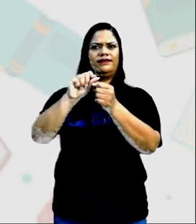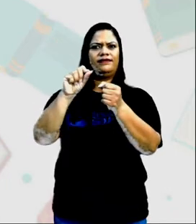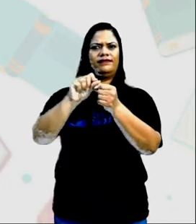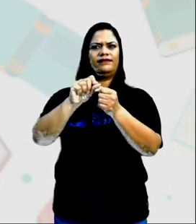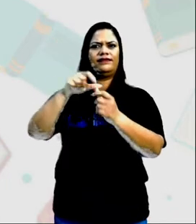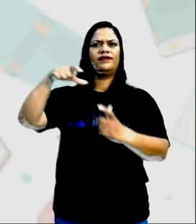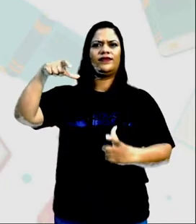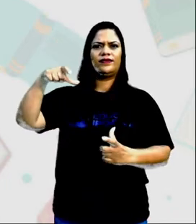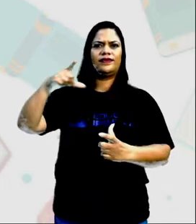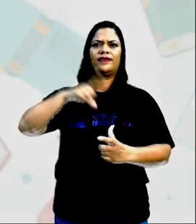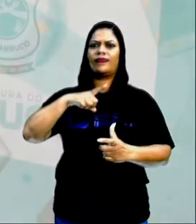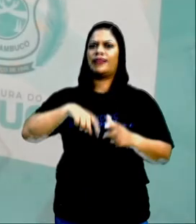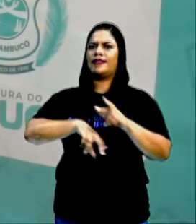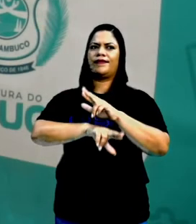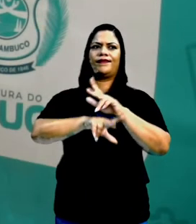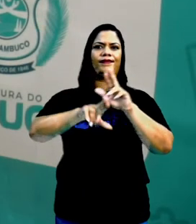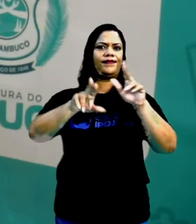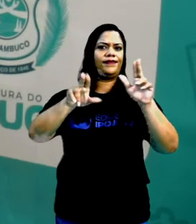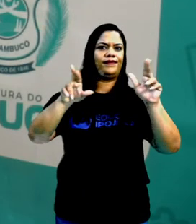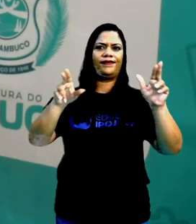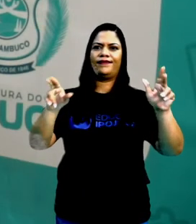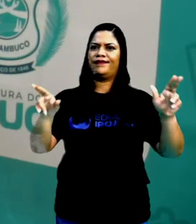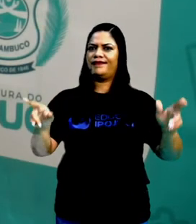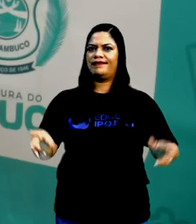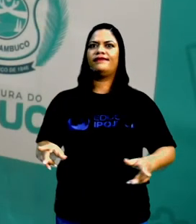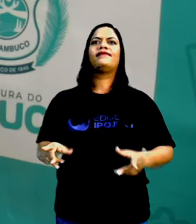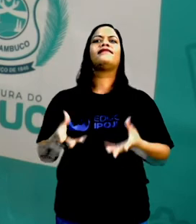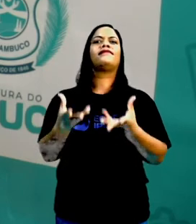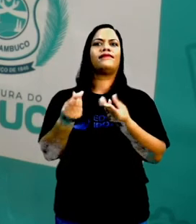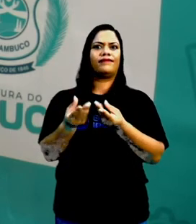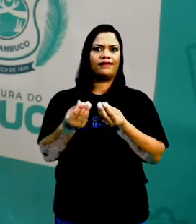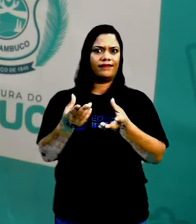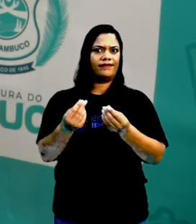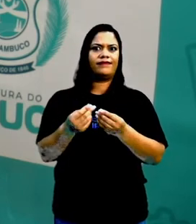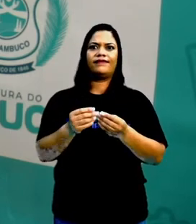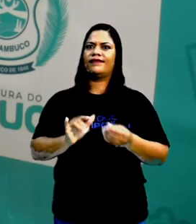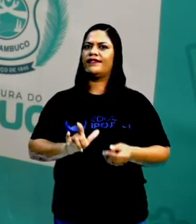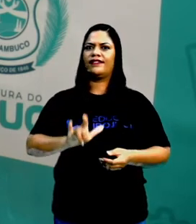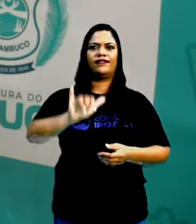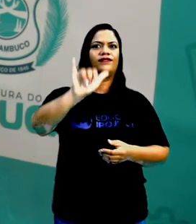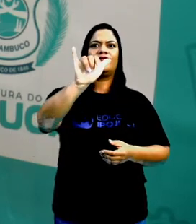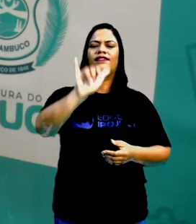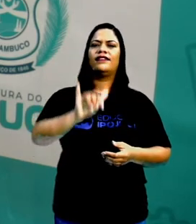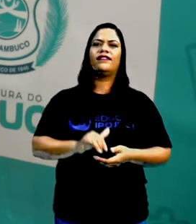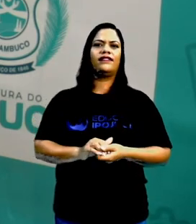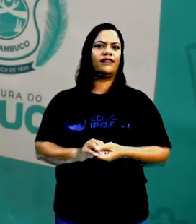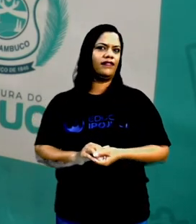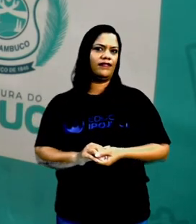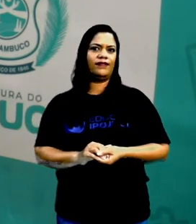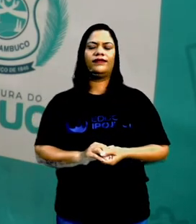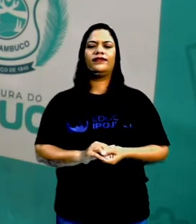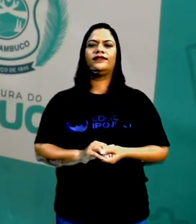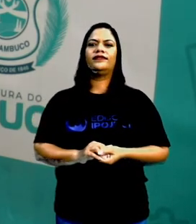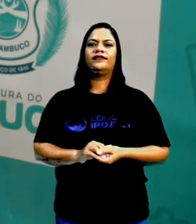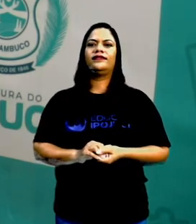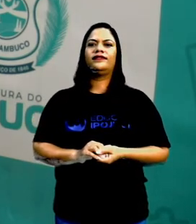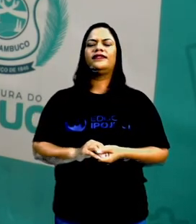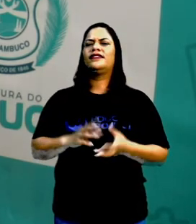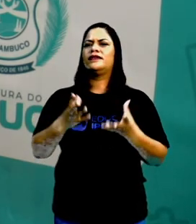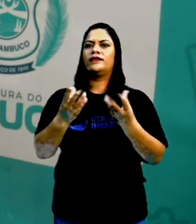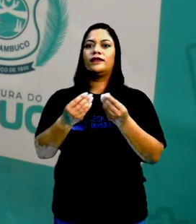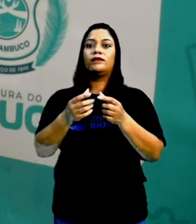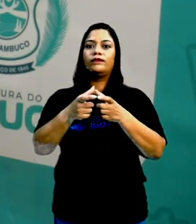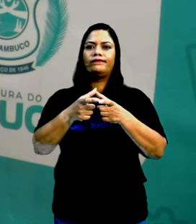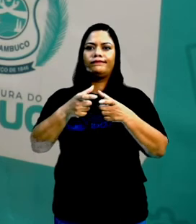roda Que hoje em dia Tem roda De borracha De ferro Rodas De avião De tratores De aquelas máquinas Gigantes Rodinhas